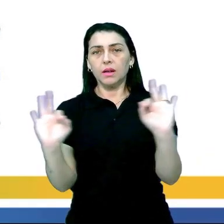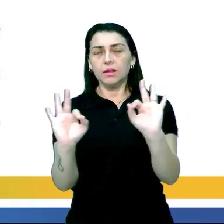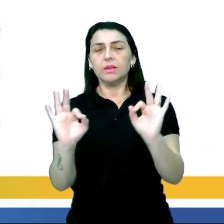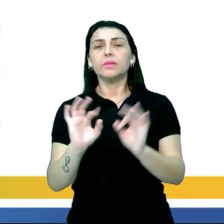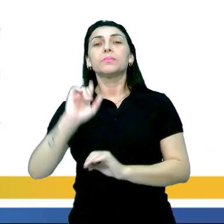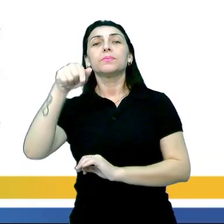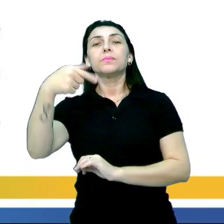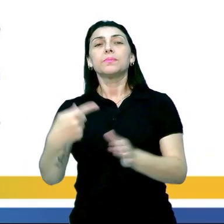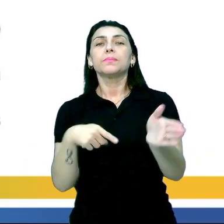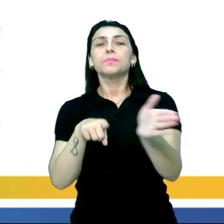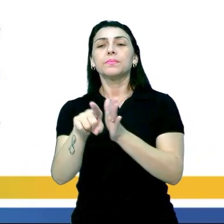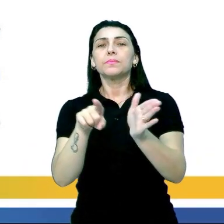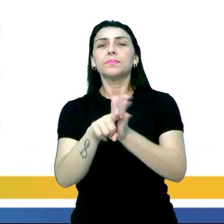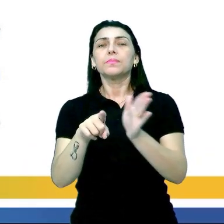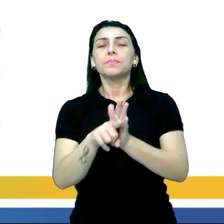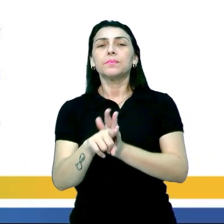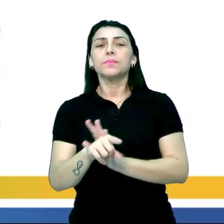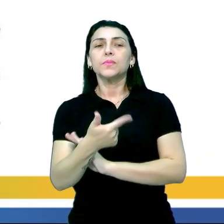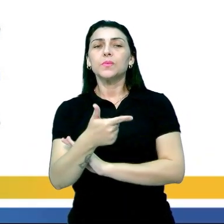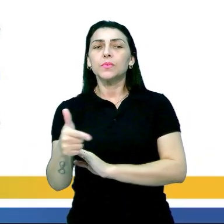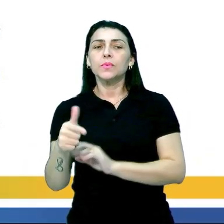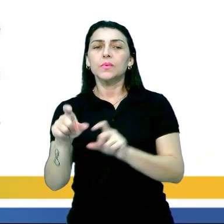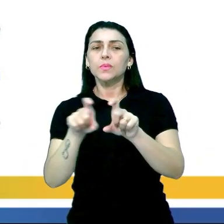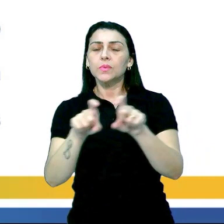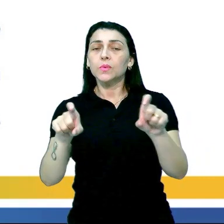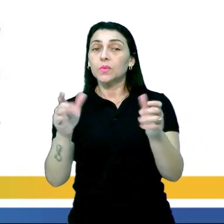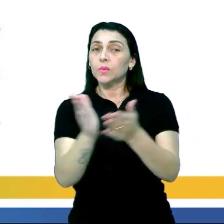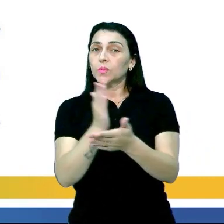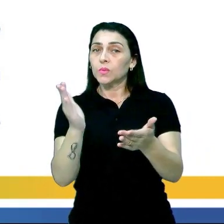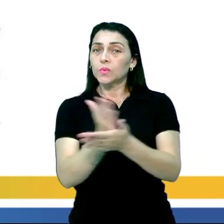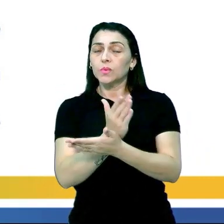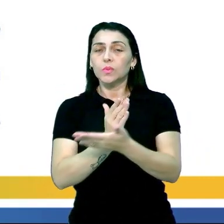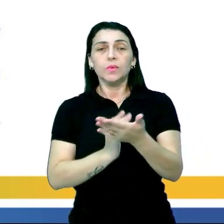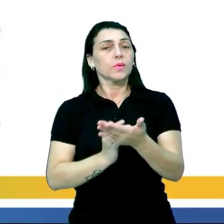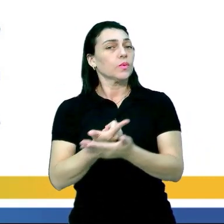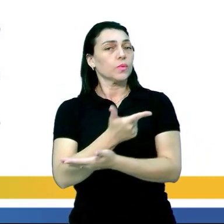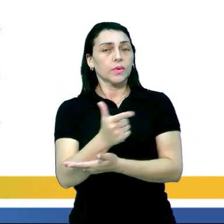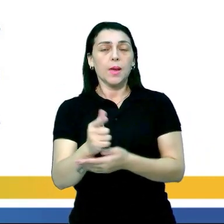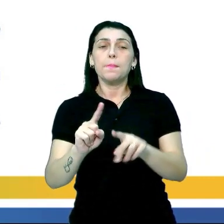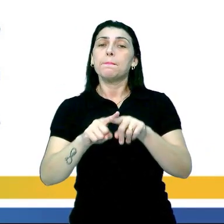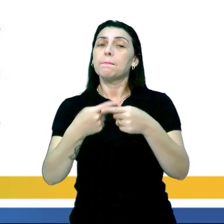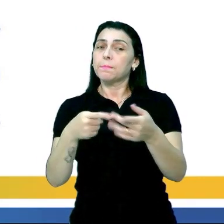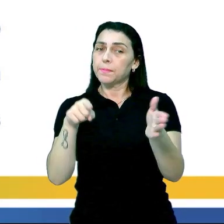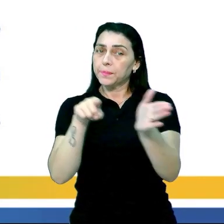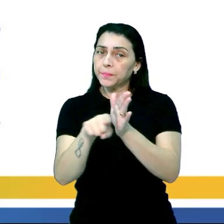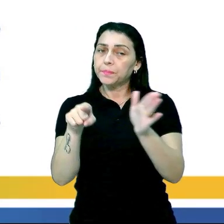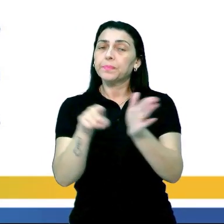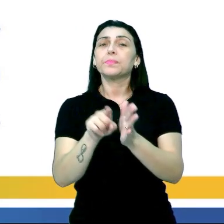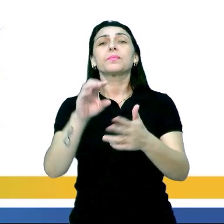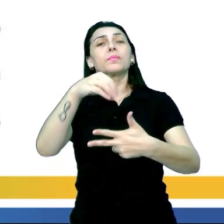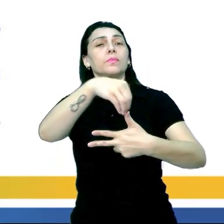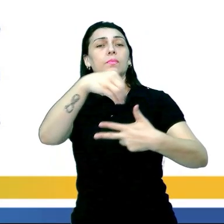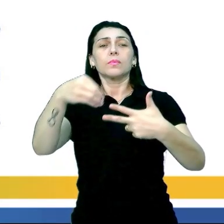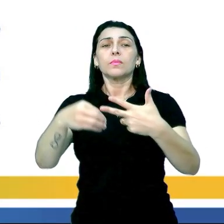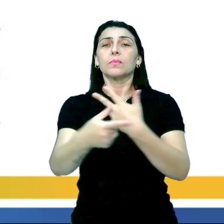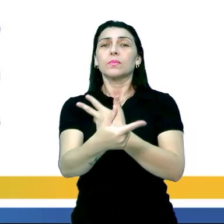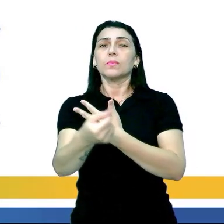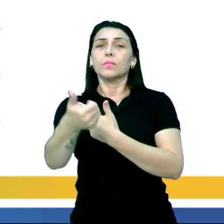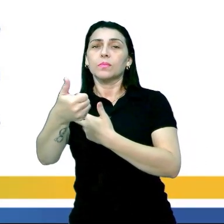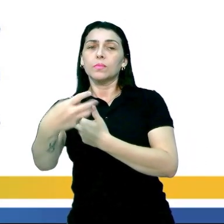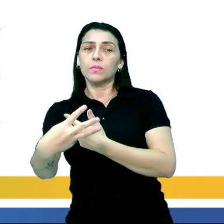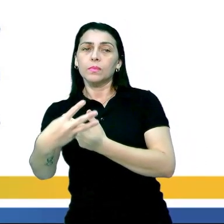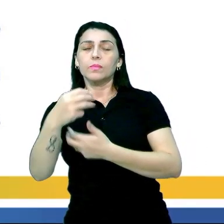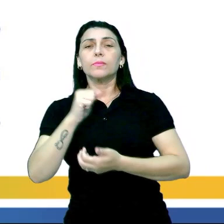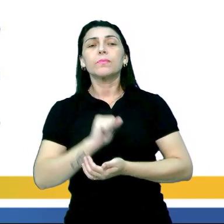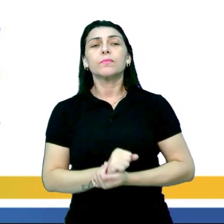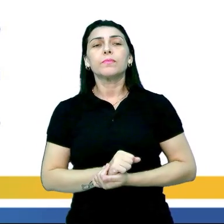próxima questão, ela não está contida no livro, mas é uma questão que esteve no Enem de